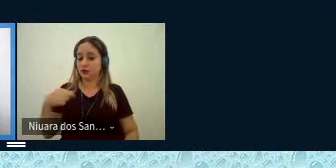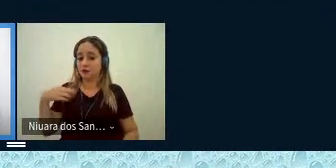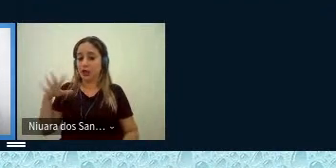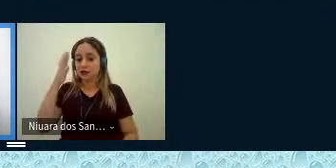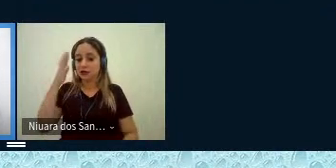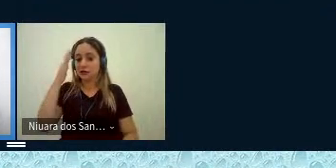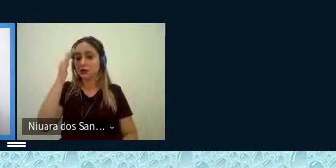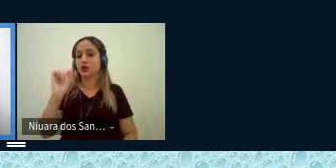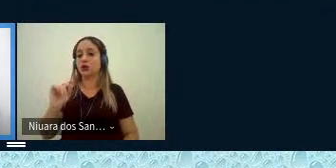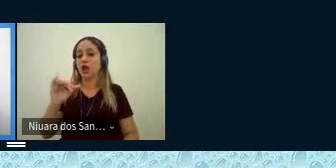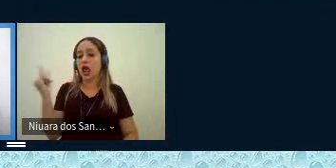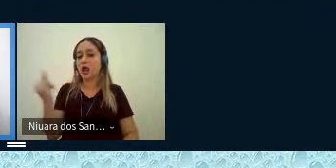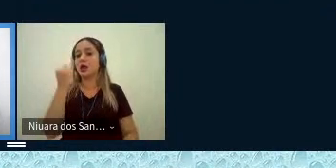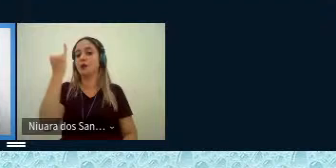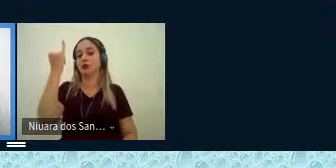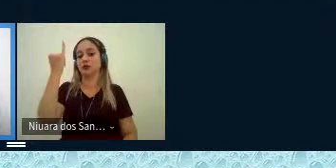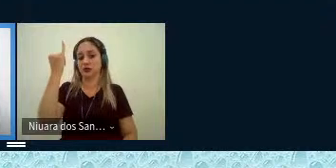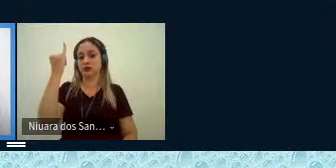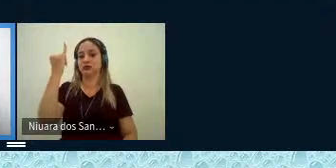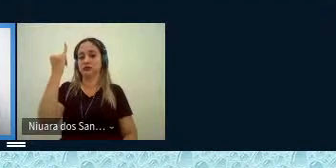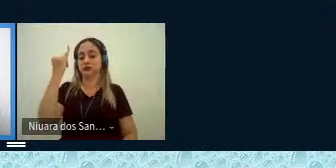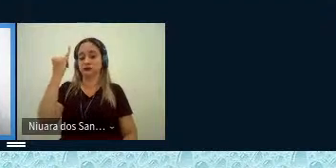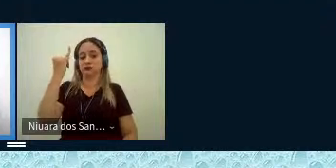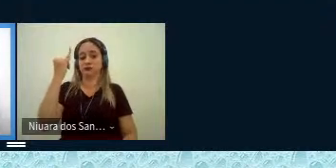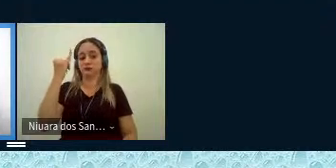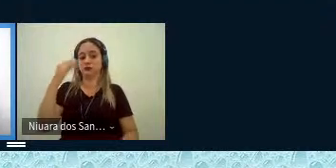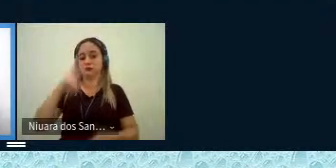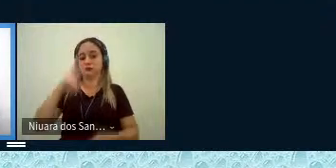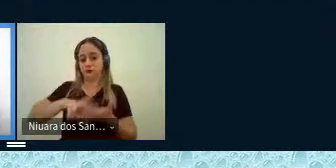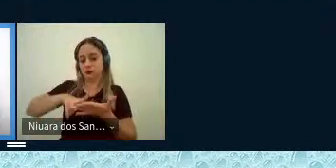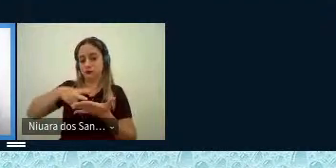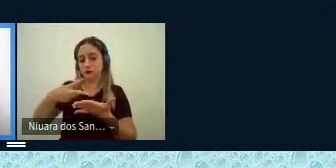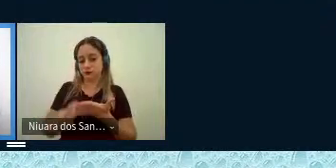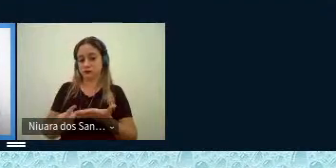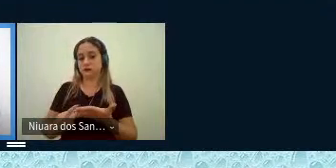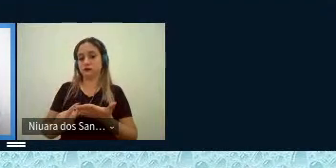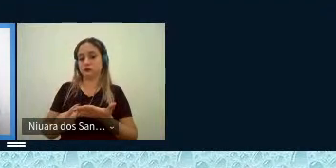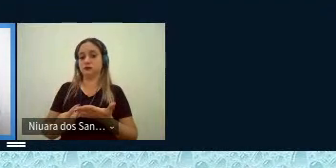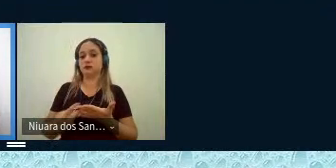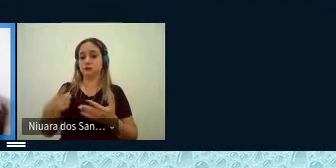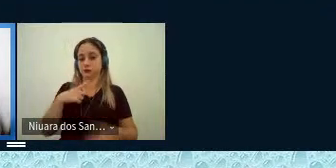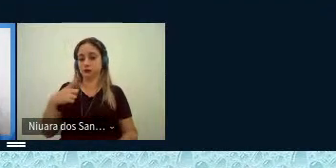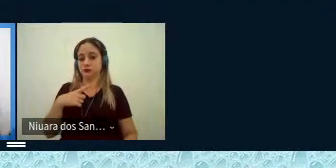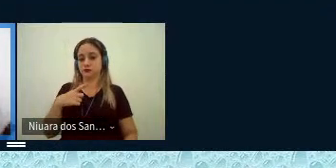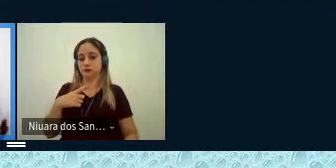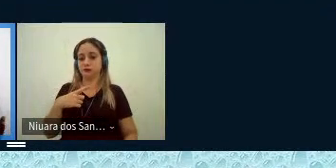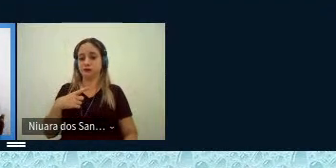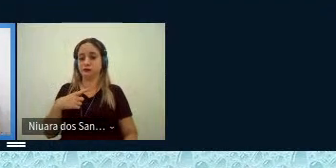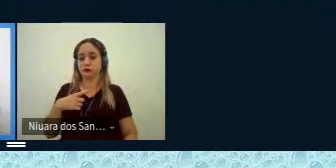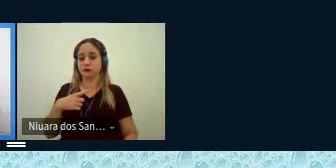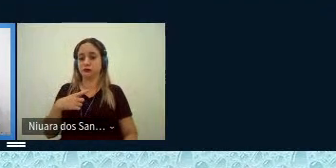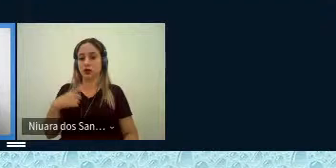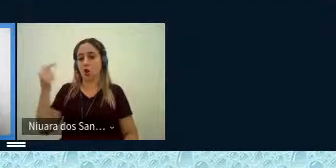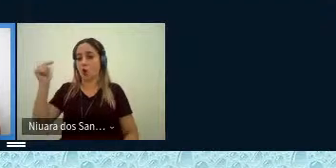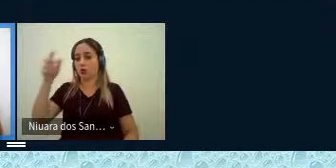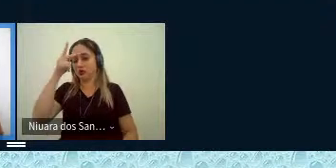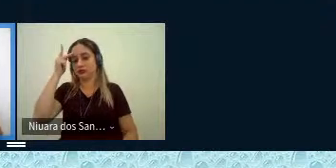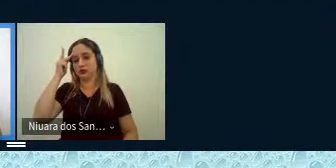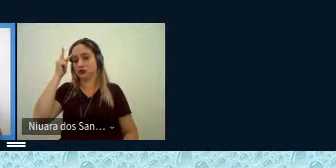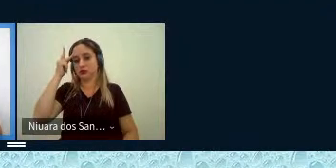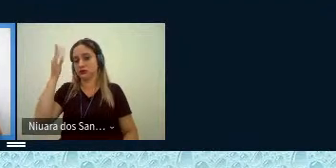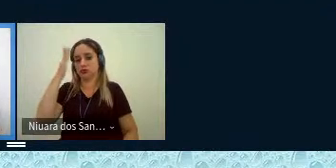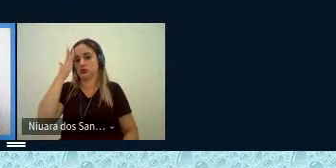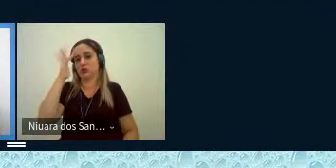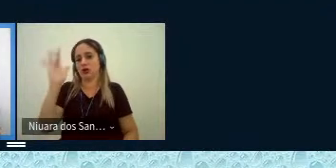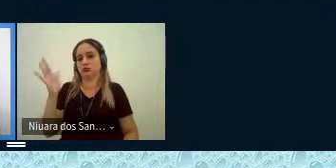a importância que a tradução intralingual tem e que a maioria das pessoas não se dão